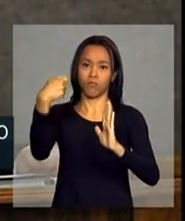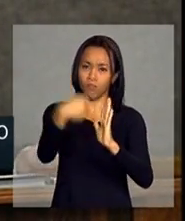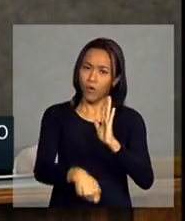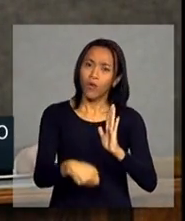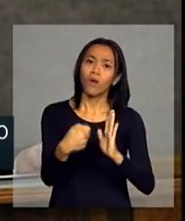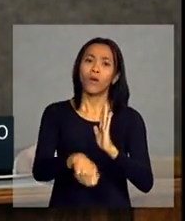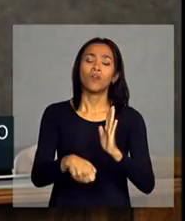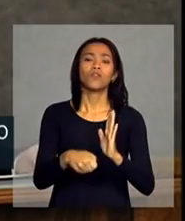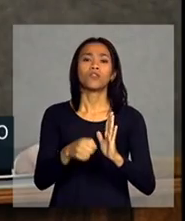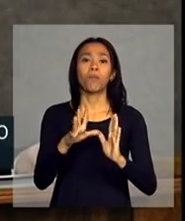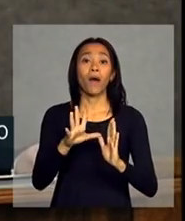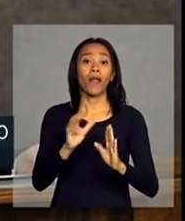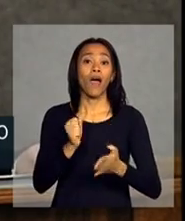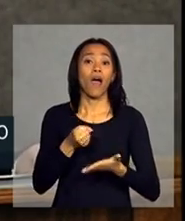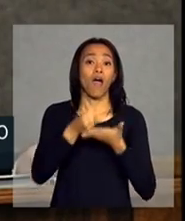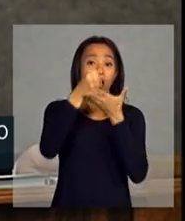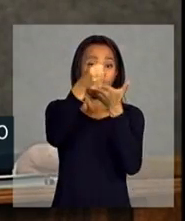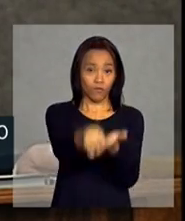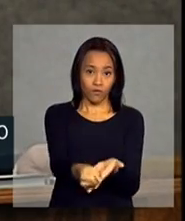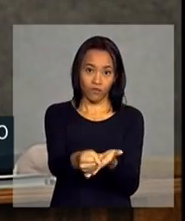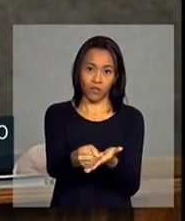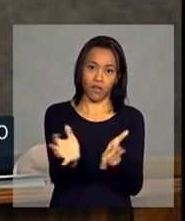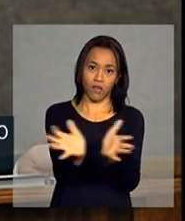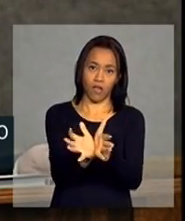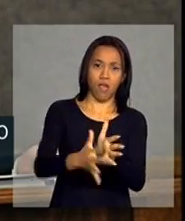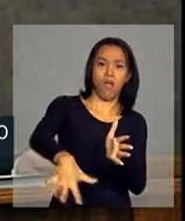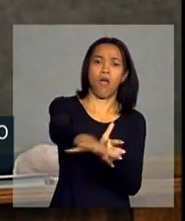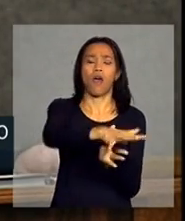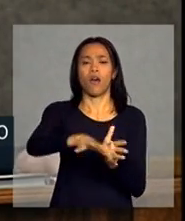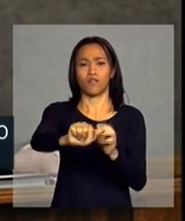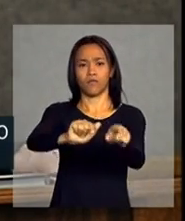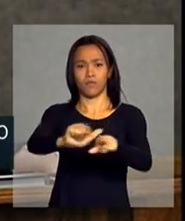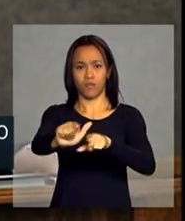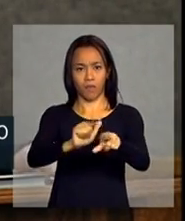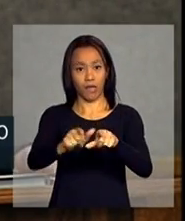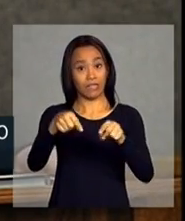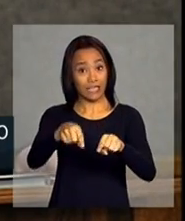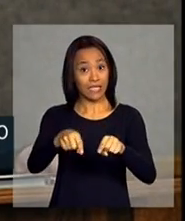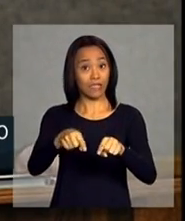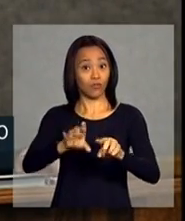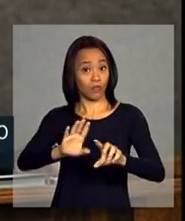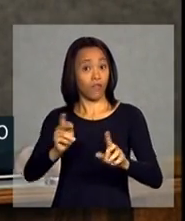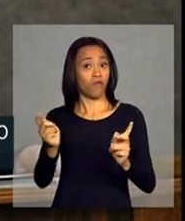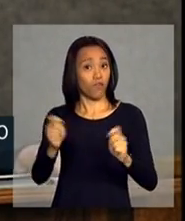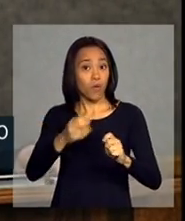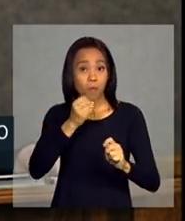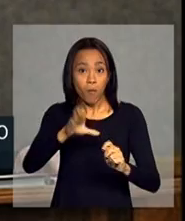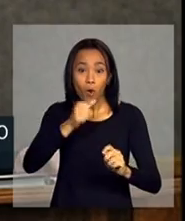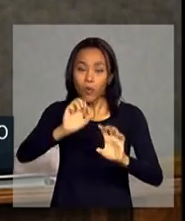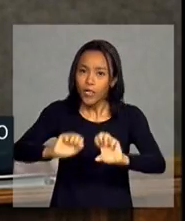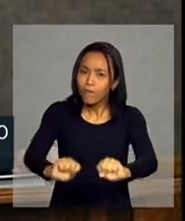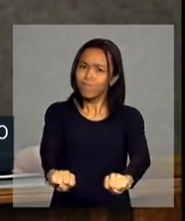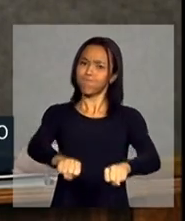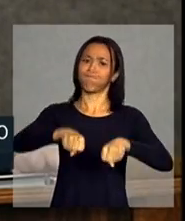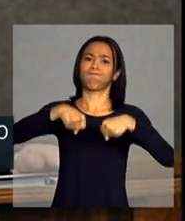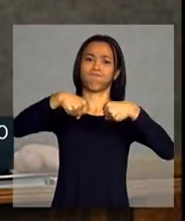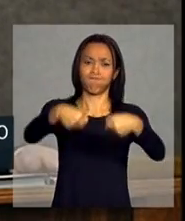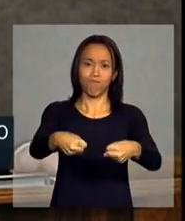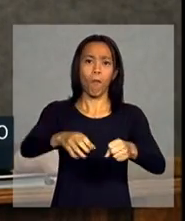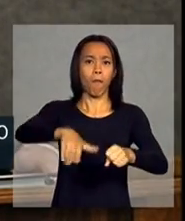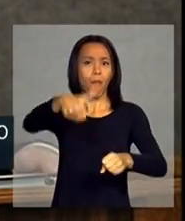privilegiando os setores intensivos em trabalho, quer dizer, isso aí deu um vigor para esse diálogo que